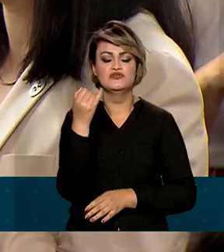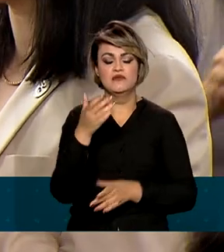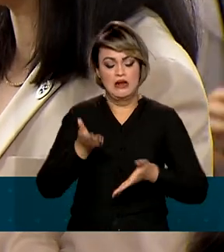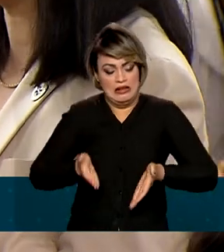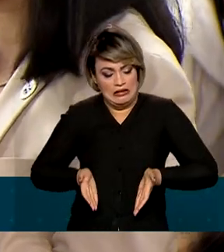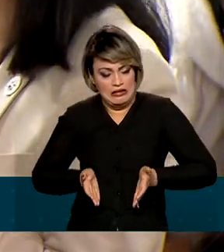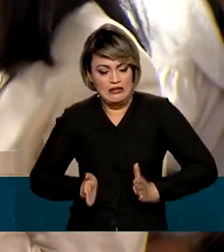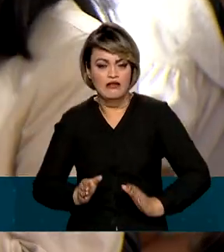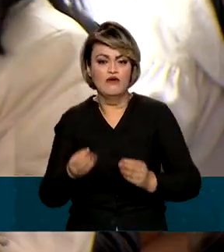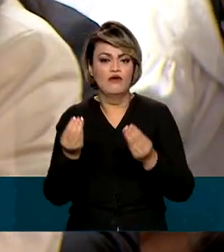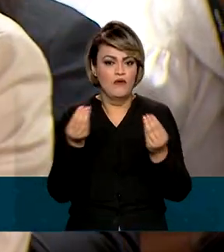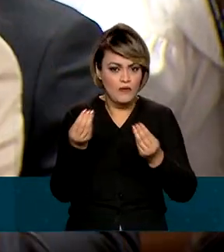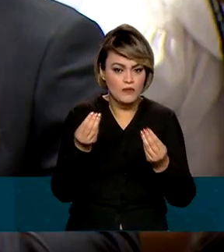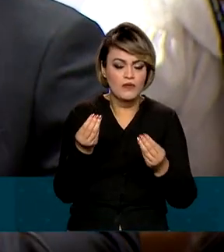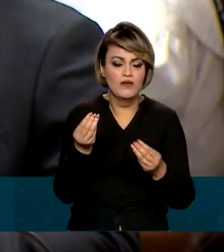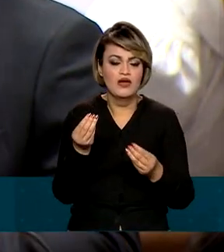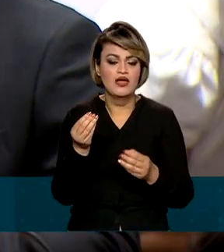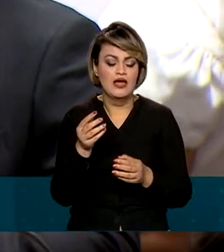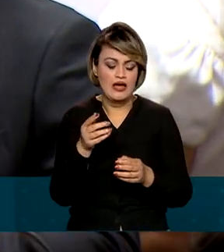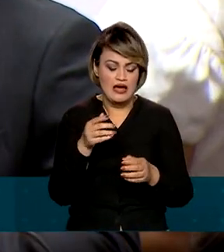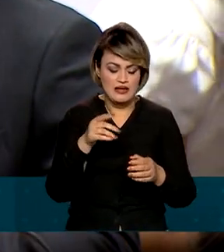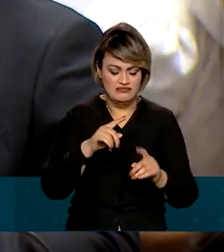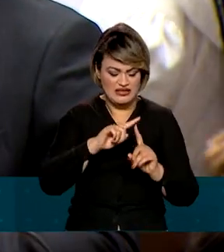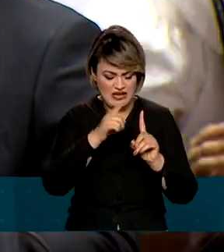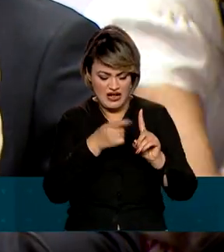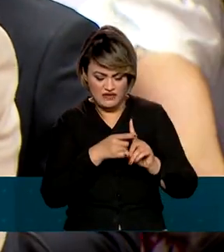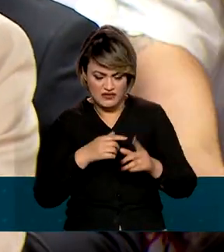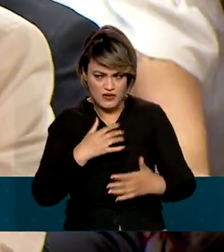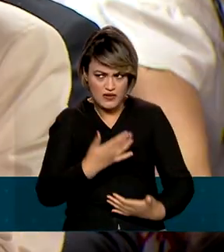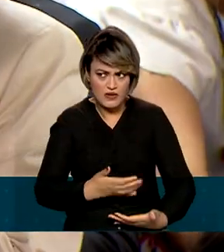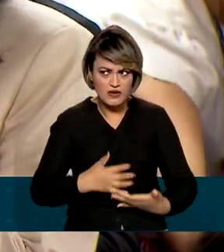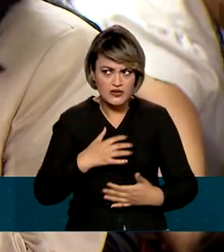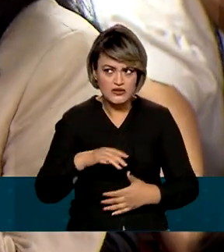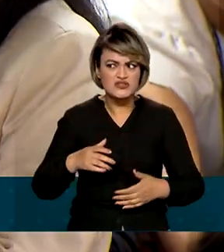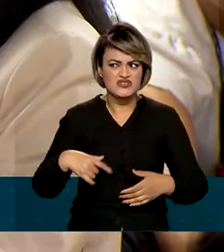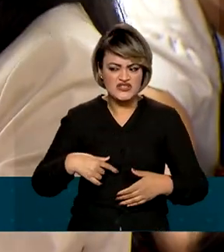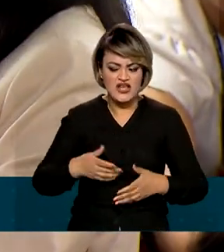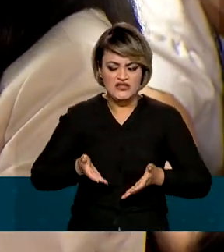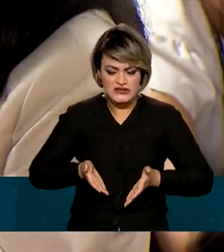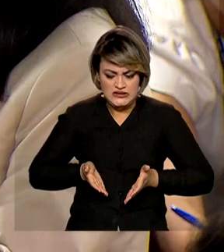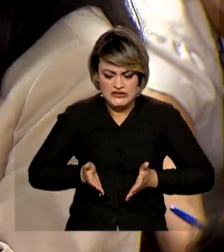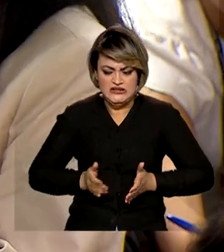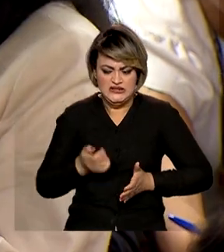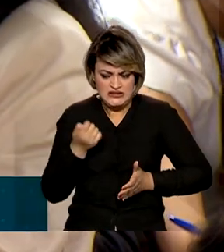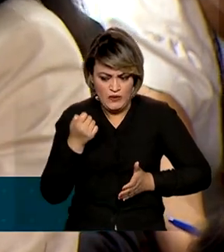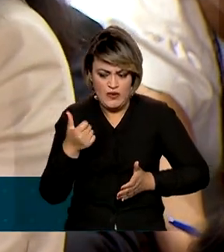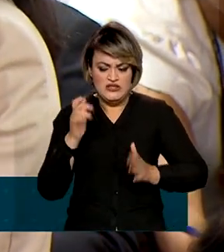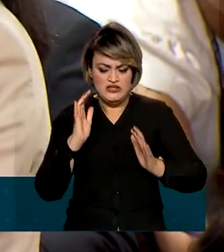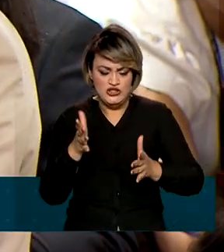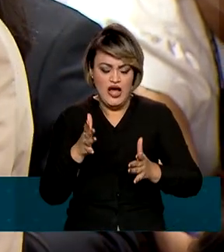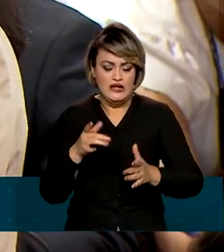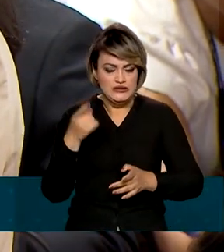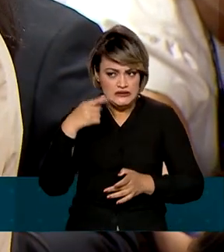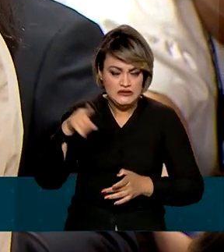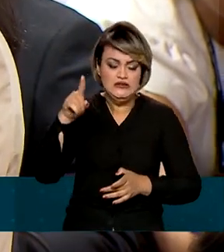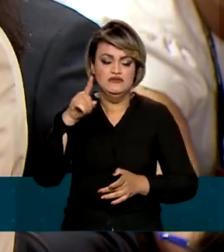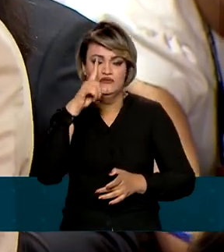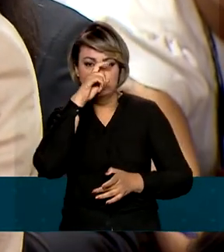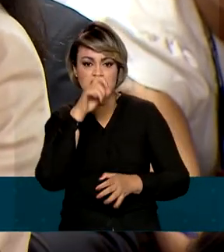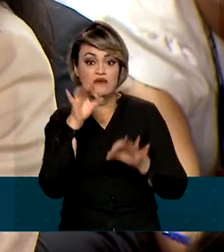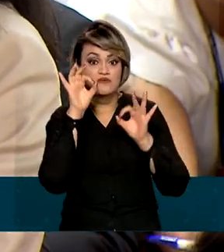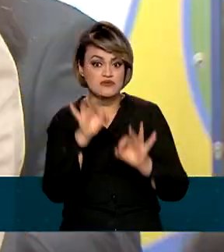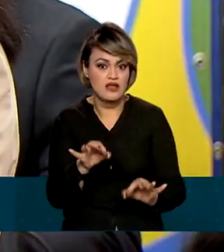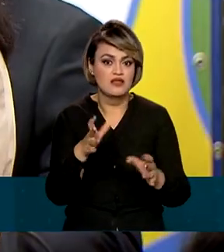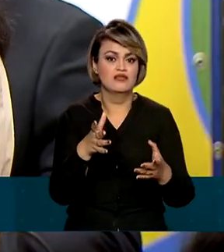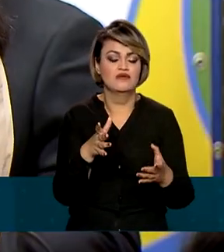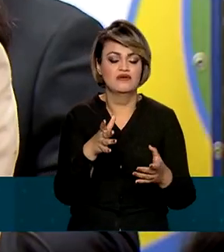de parto, como a gestante pode identificar ainda em seu domicílio, que começou aquele momento e procurar a sua assistência de forma